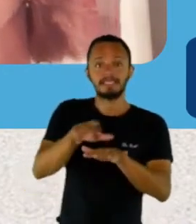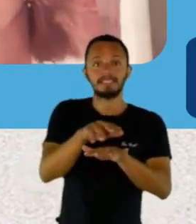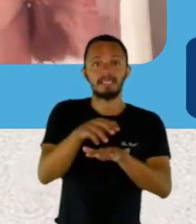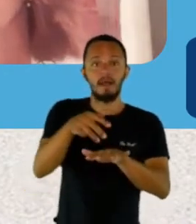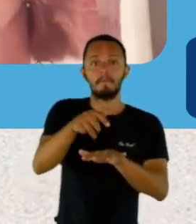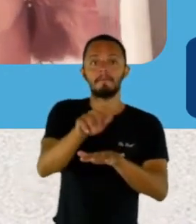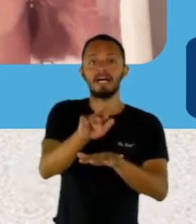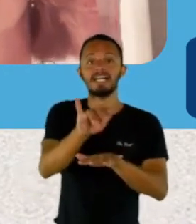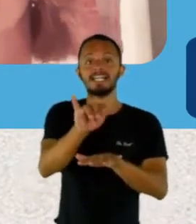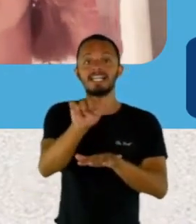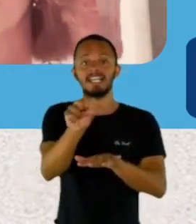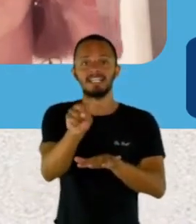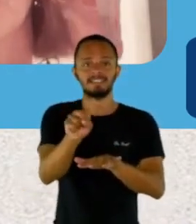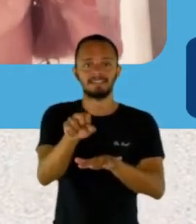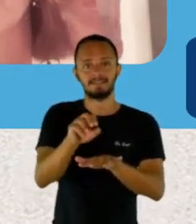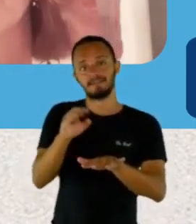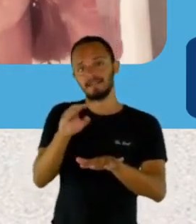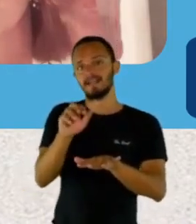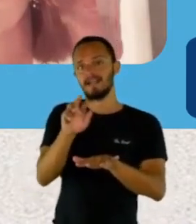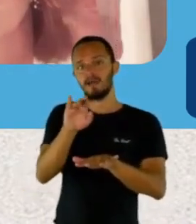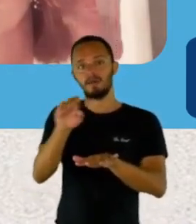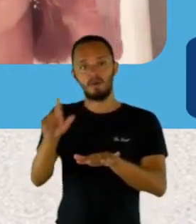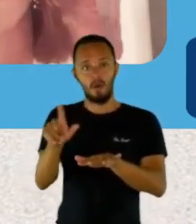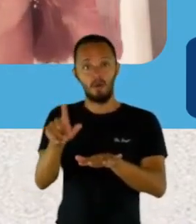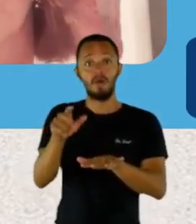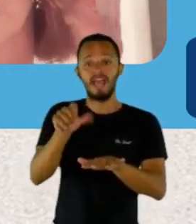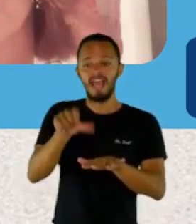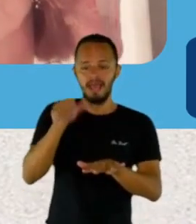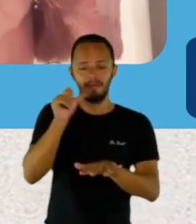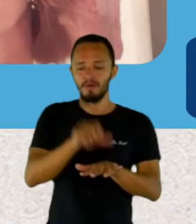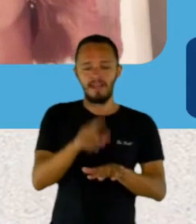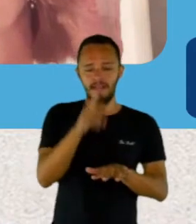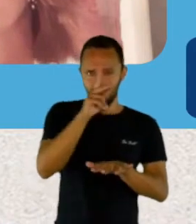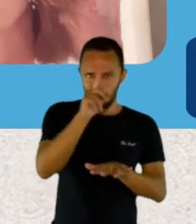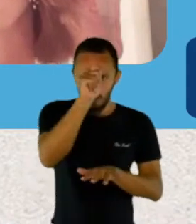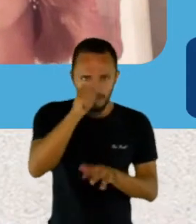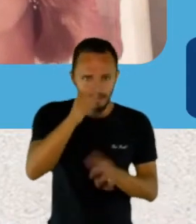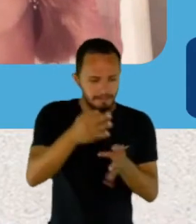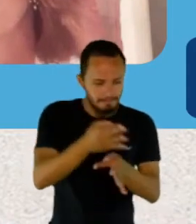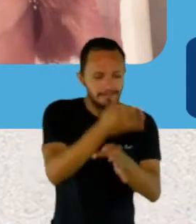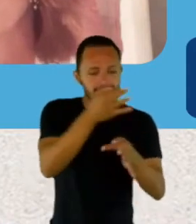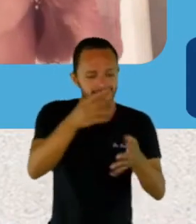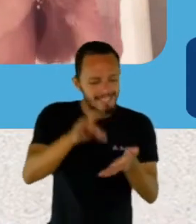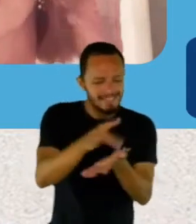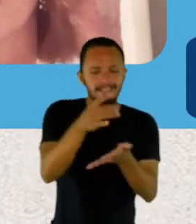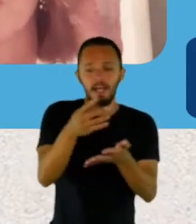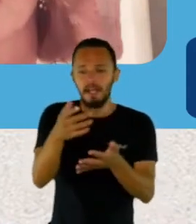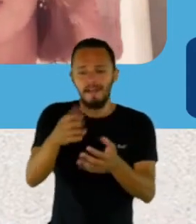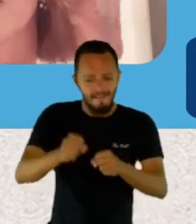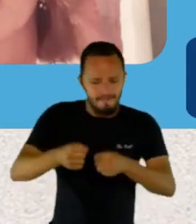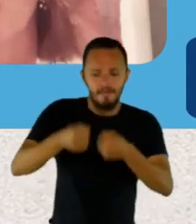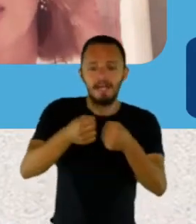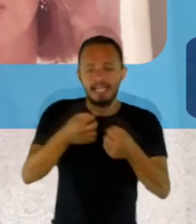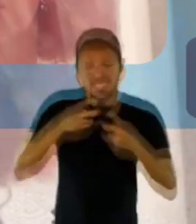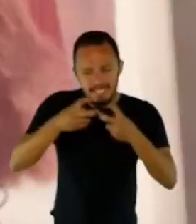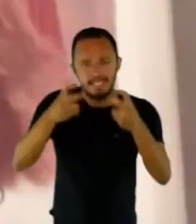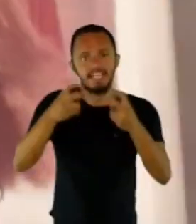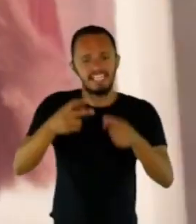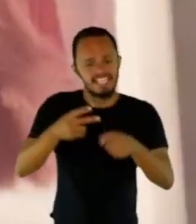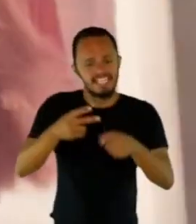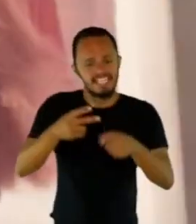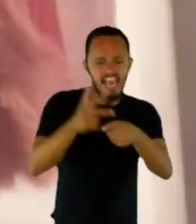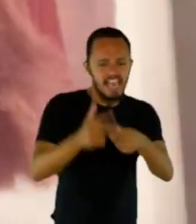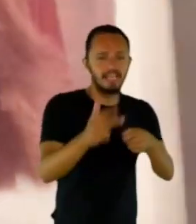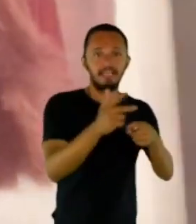alegres, santas, devastas, vítimas, algozes, guerreiras. Moças de antigamente, cada vez mais atuais,